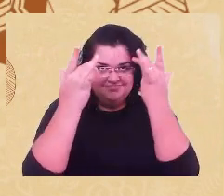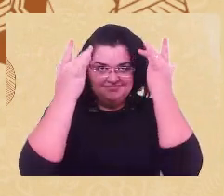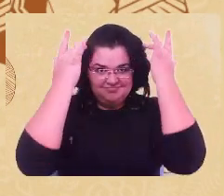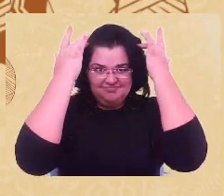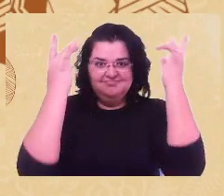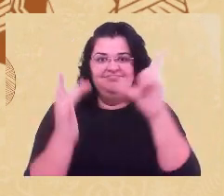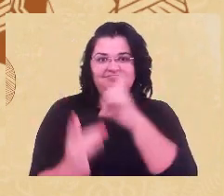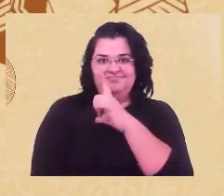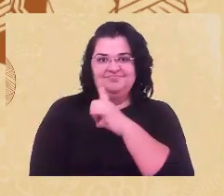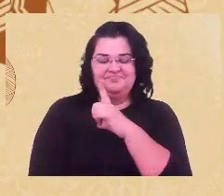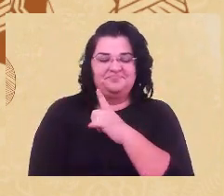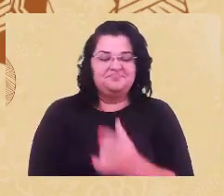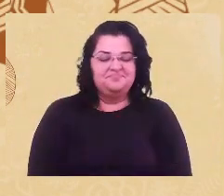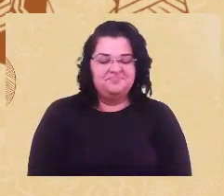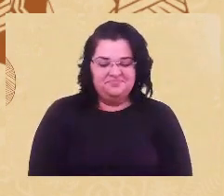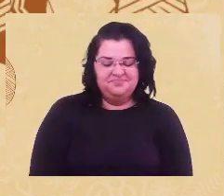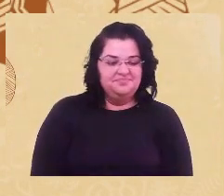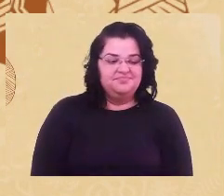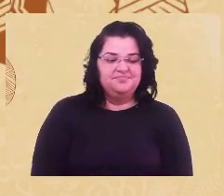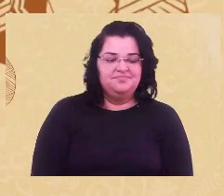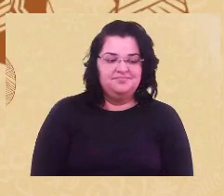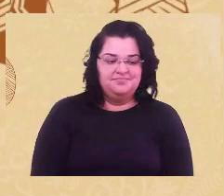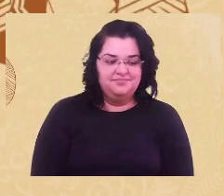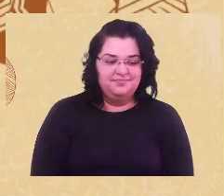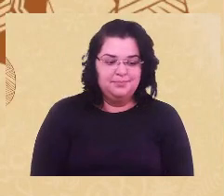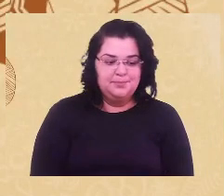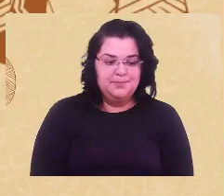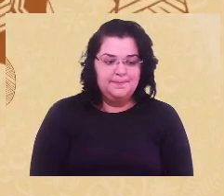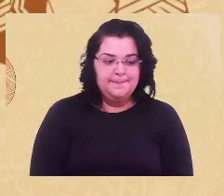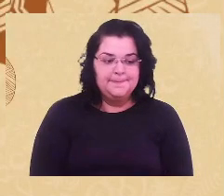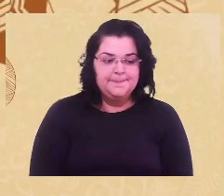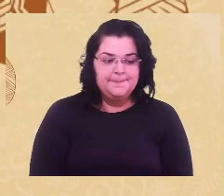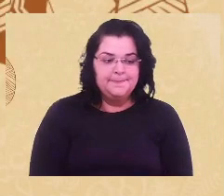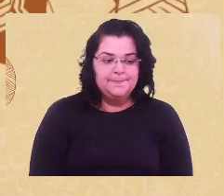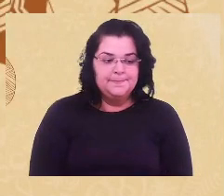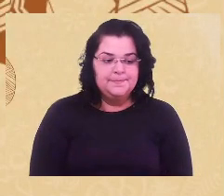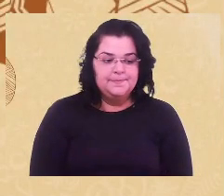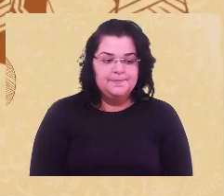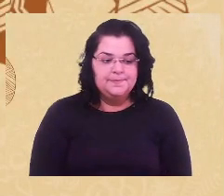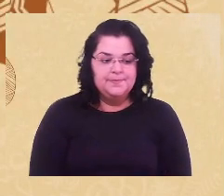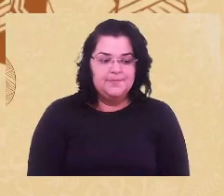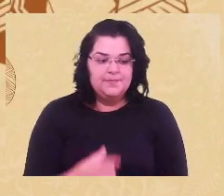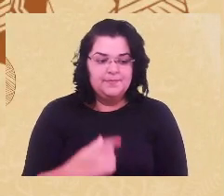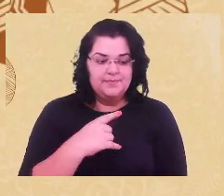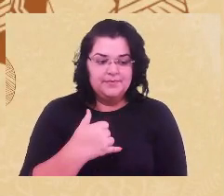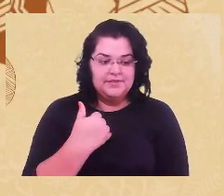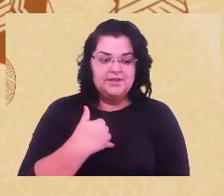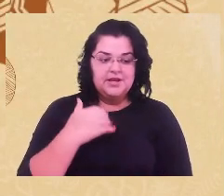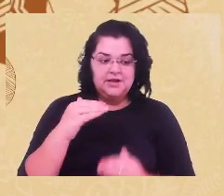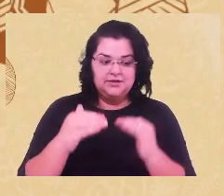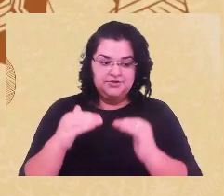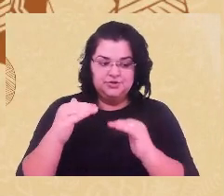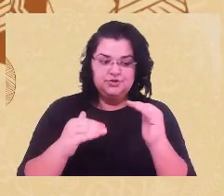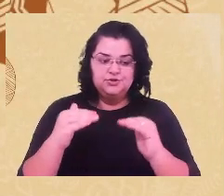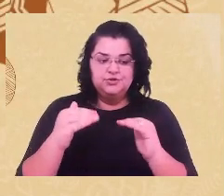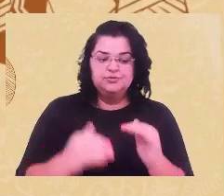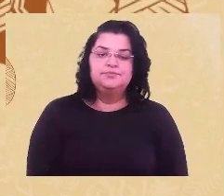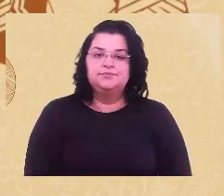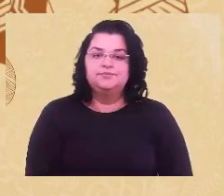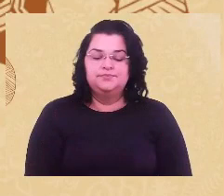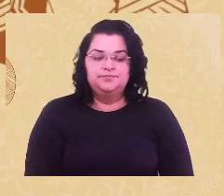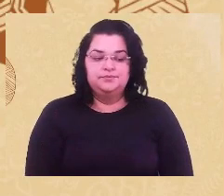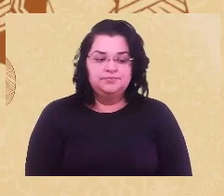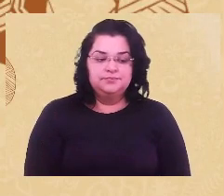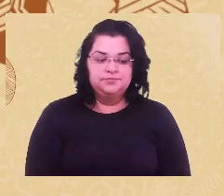também denunciam um pouco uma média idade. E uso barba,